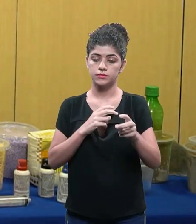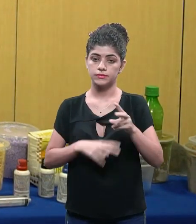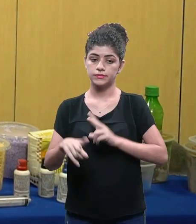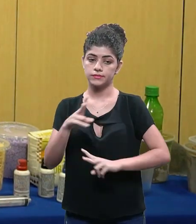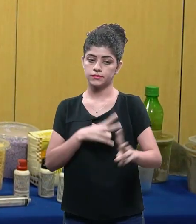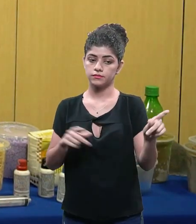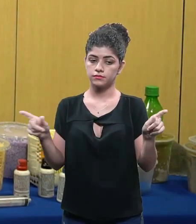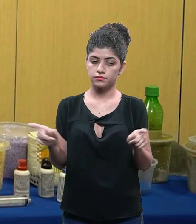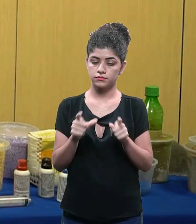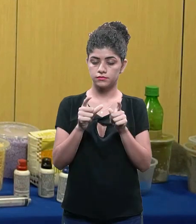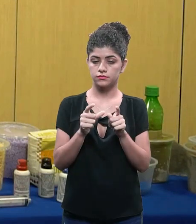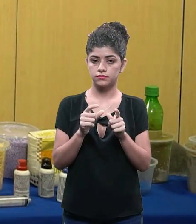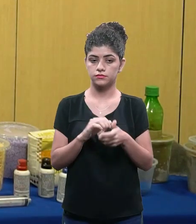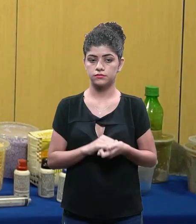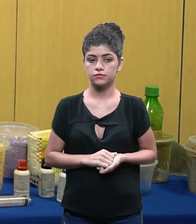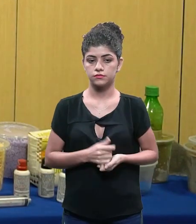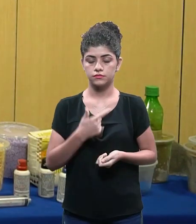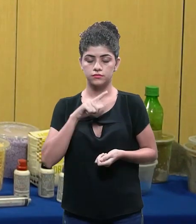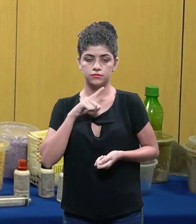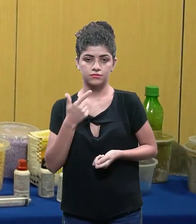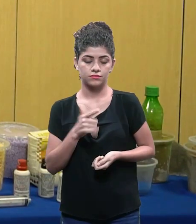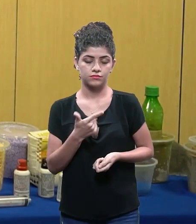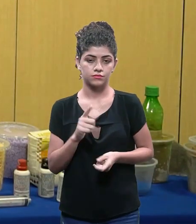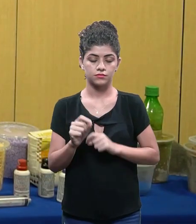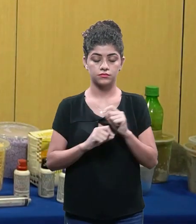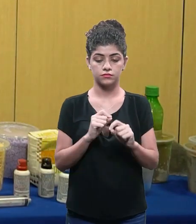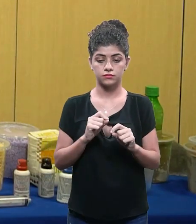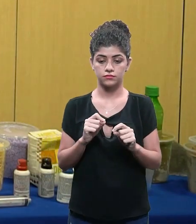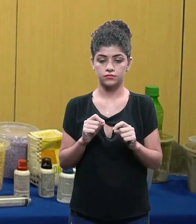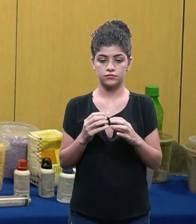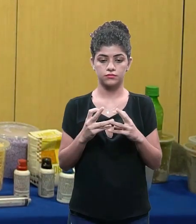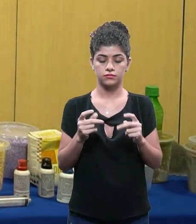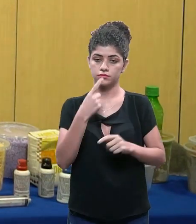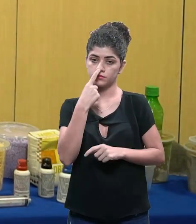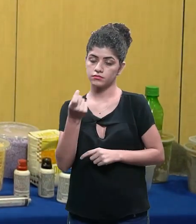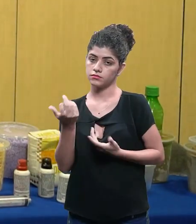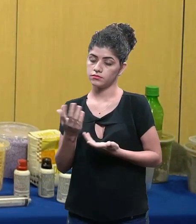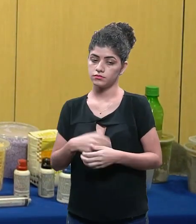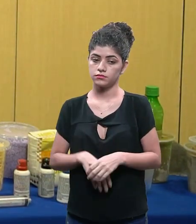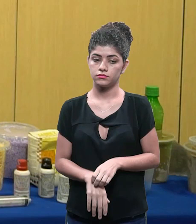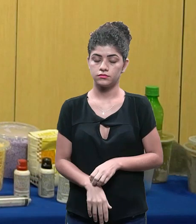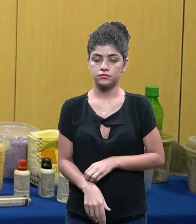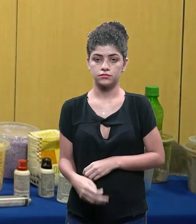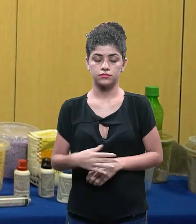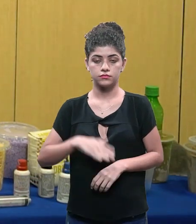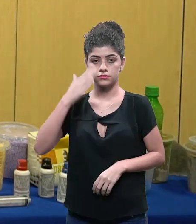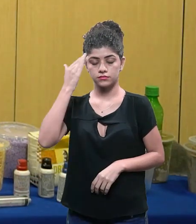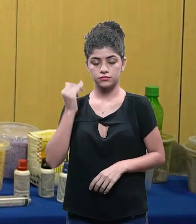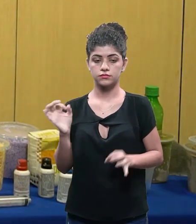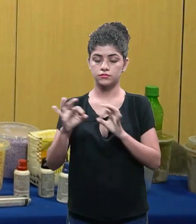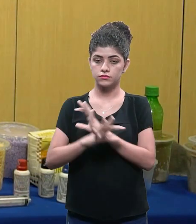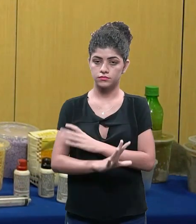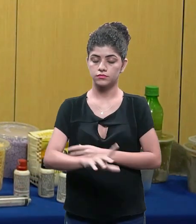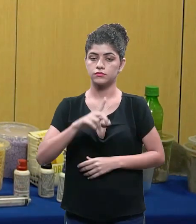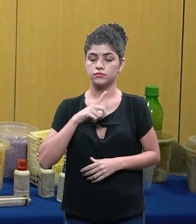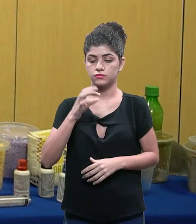e eu, claro, eu vou fazer sempre testes em pequenas quantidades. Pra mim não tem um estragar material, então eu vou fazer peças menores só